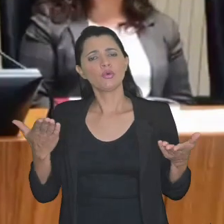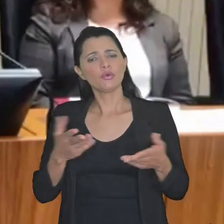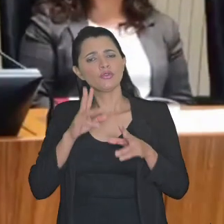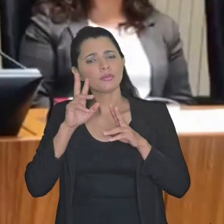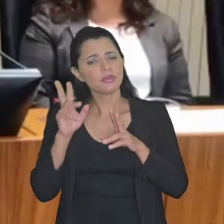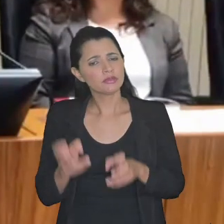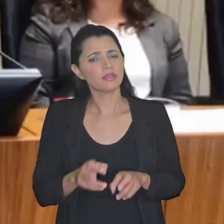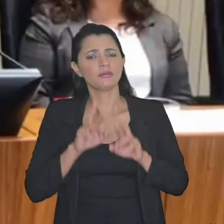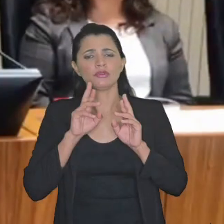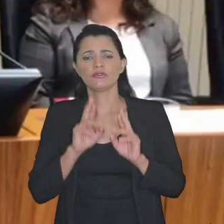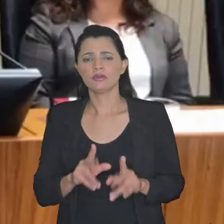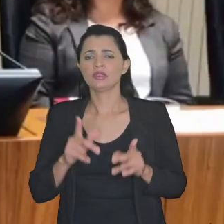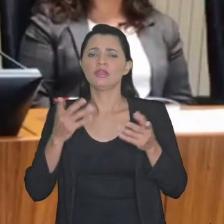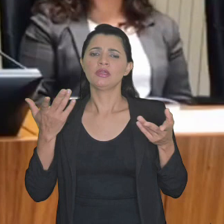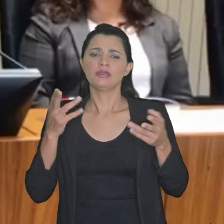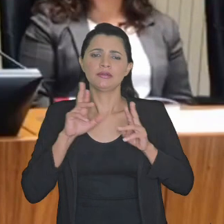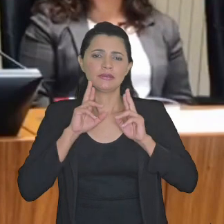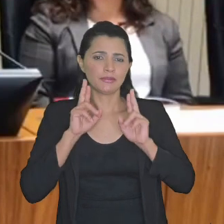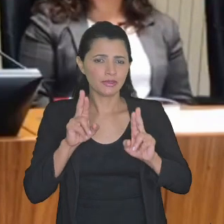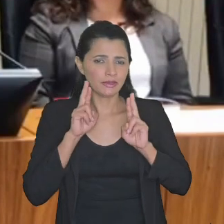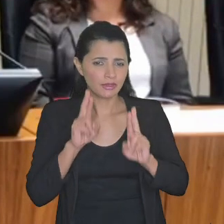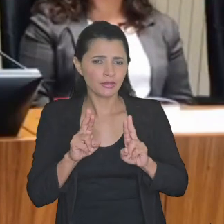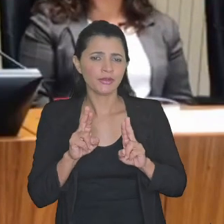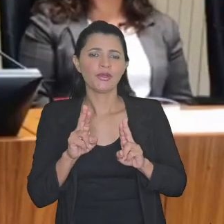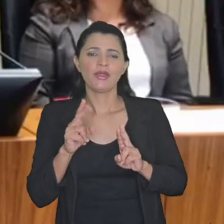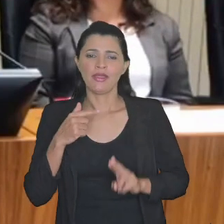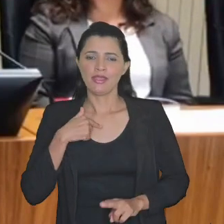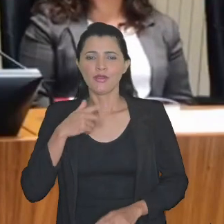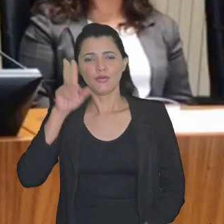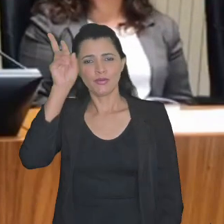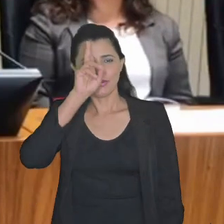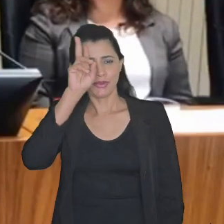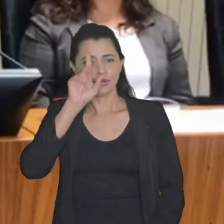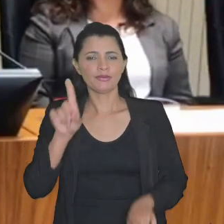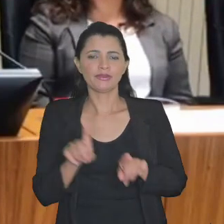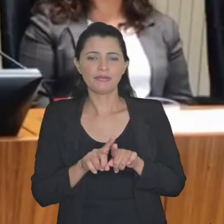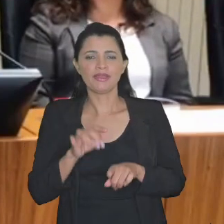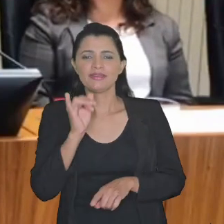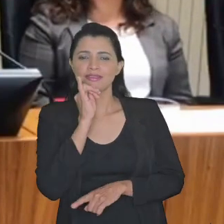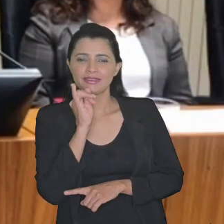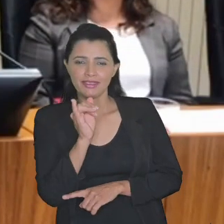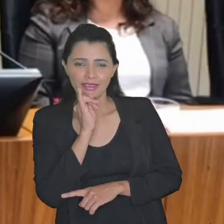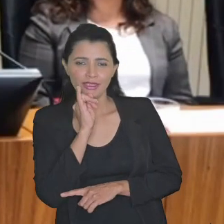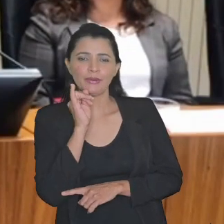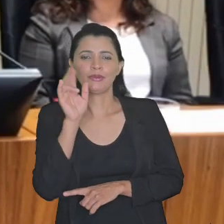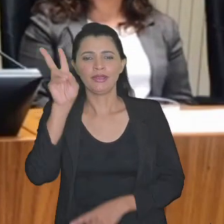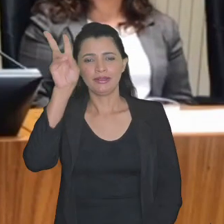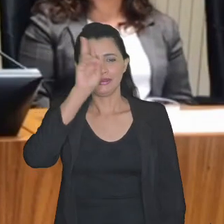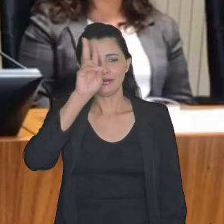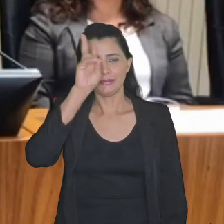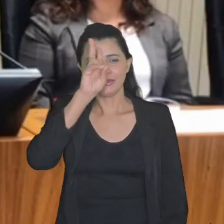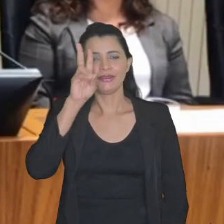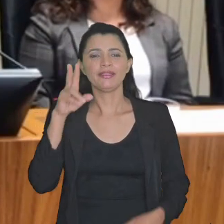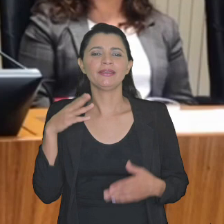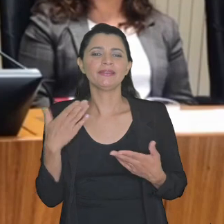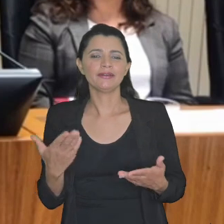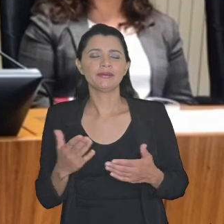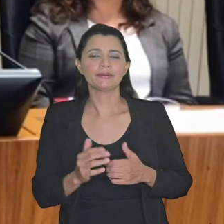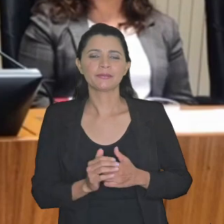hoje se vê de forma diferente espero que eu fiquei aqui lembrando também de exemplo nossa eu lembrei da